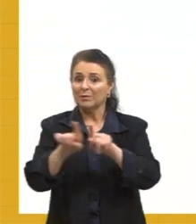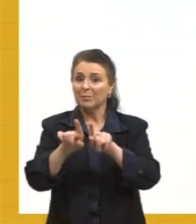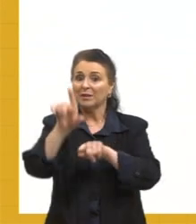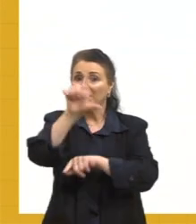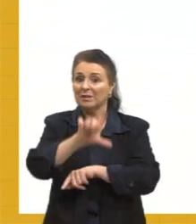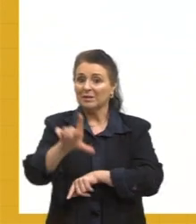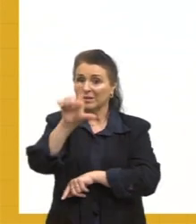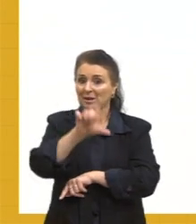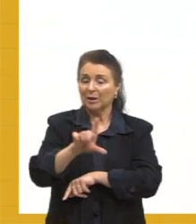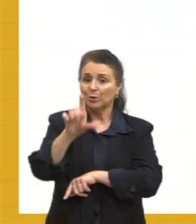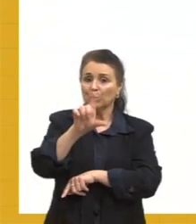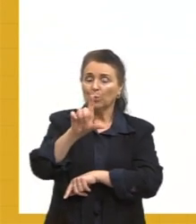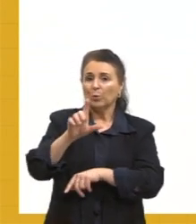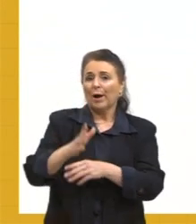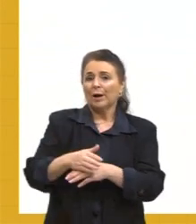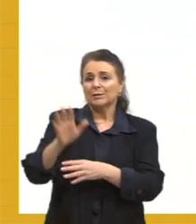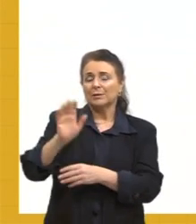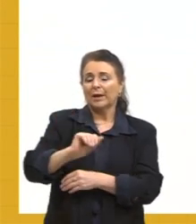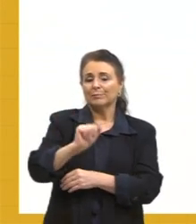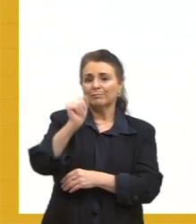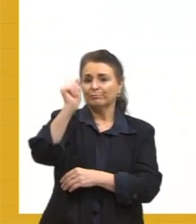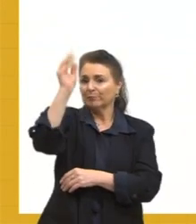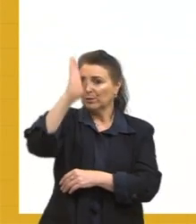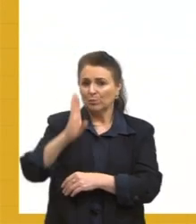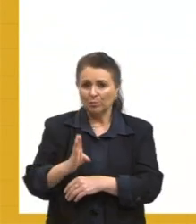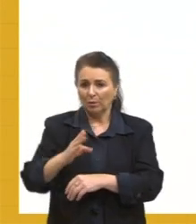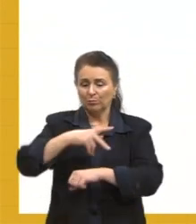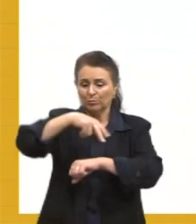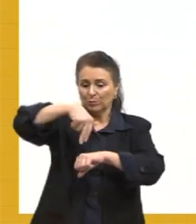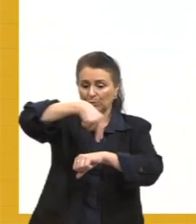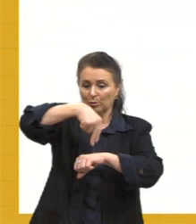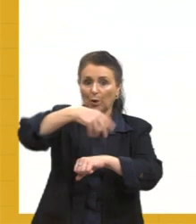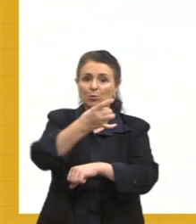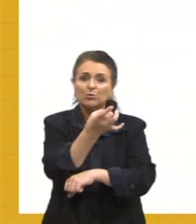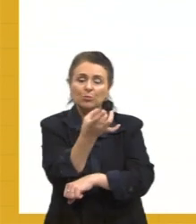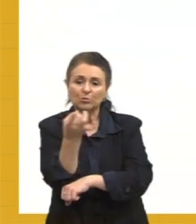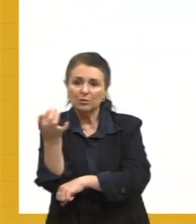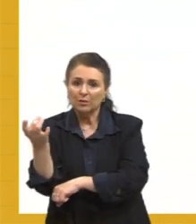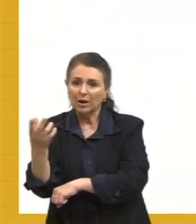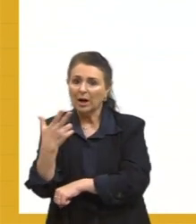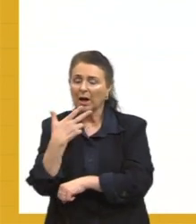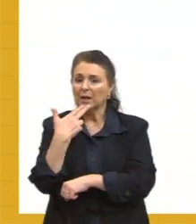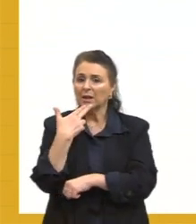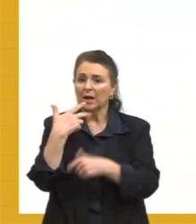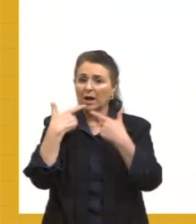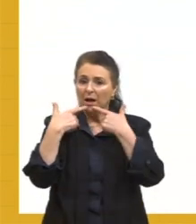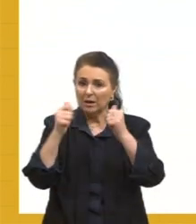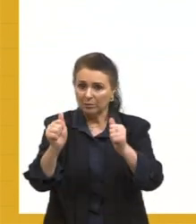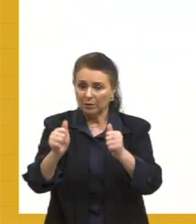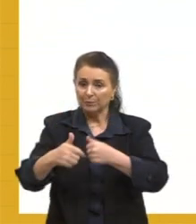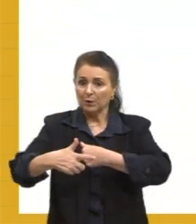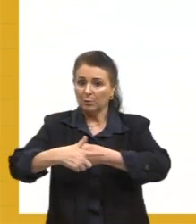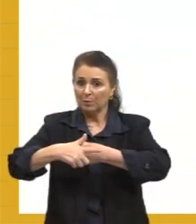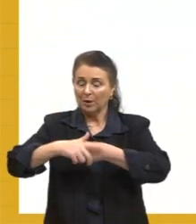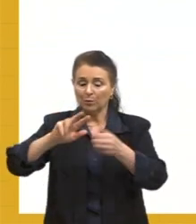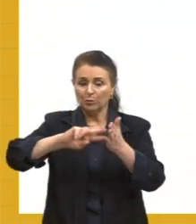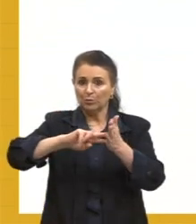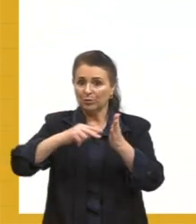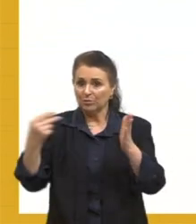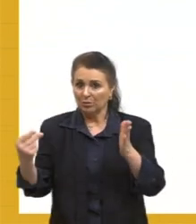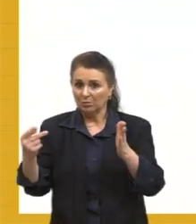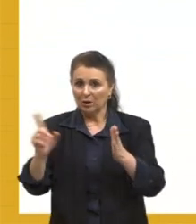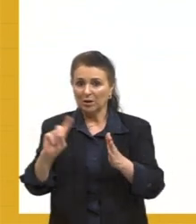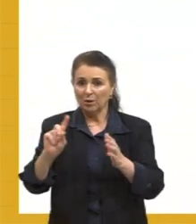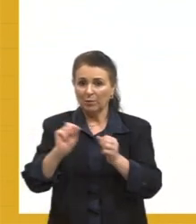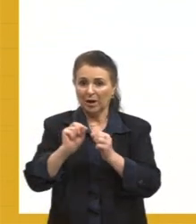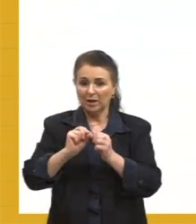nacionais ou da literatura específica de cada língua. Então, o papel do tradutor não é traduzir de maneira